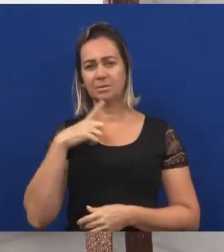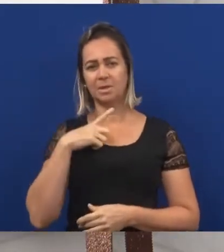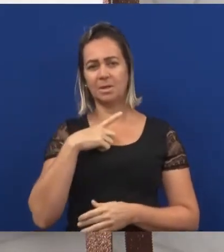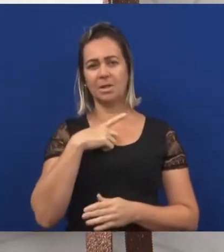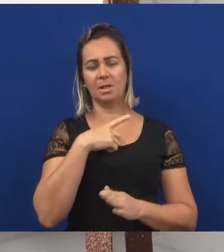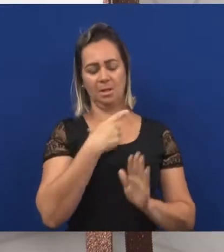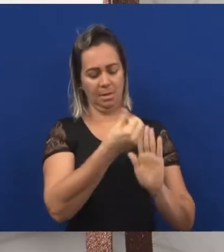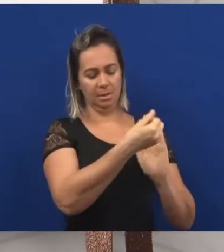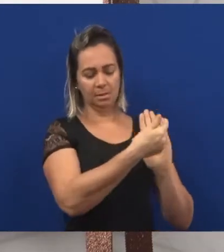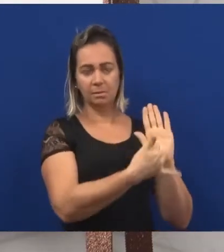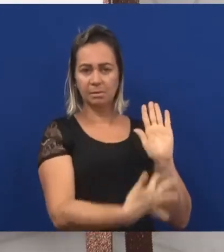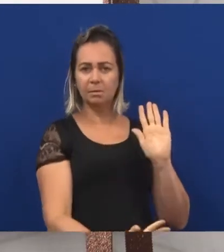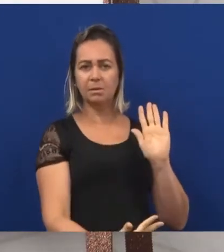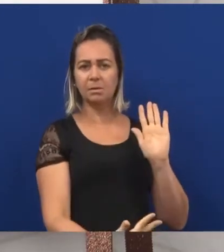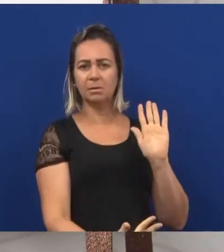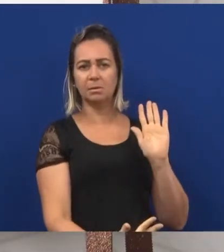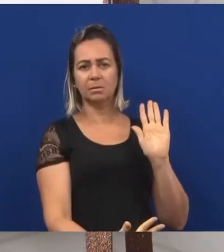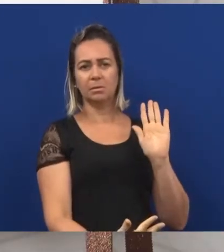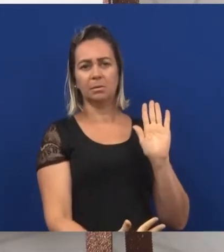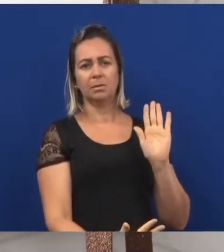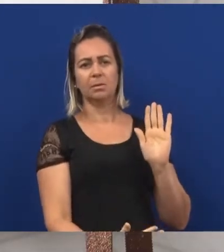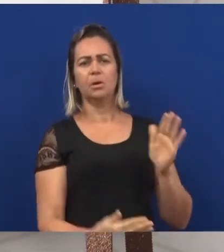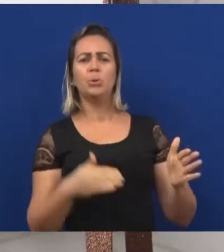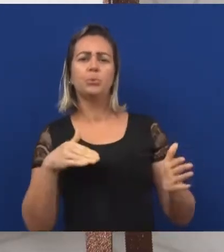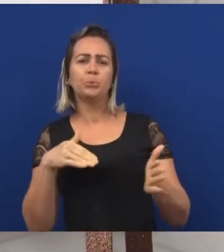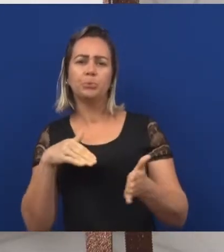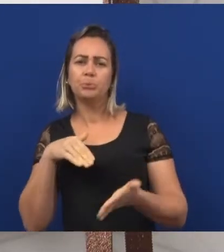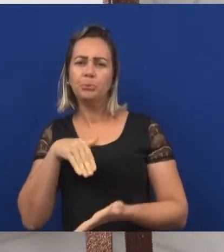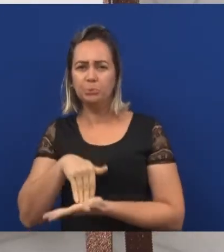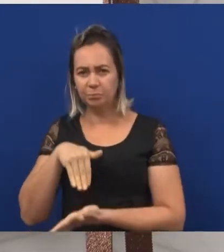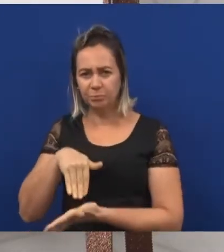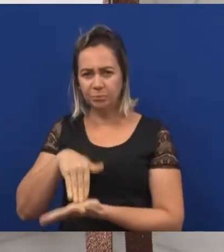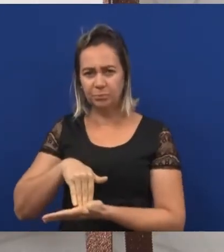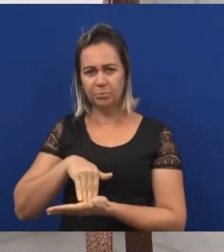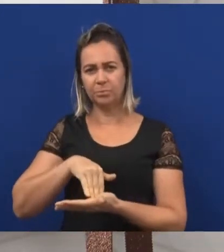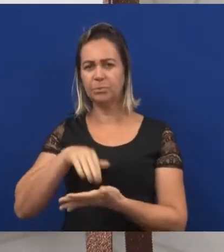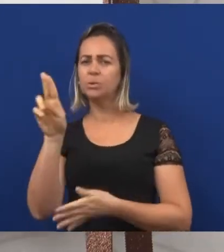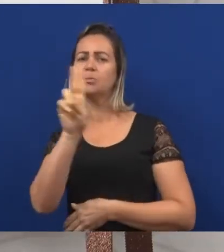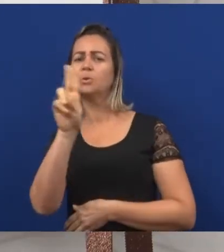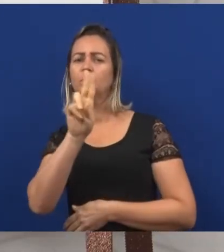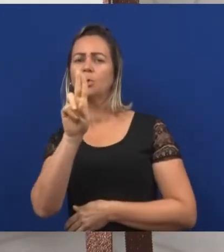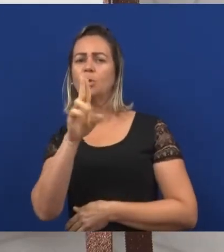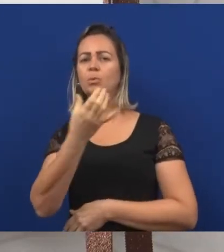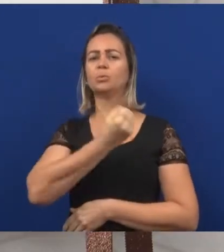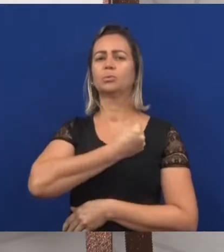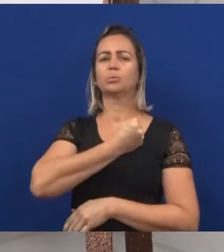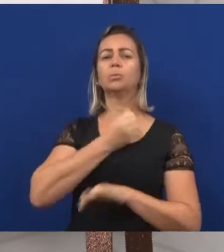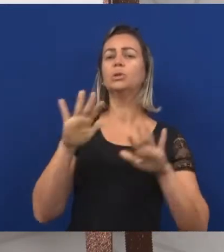número que podemos observar é o número 20.